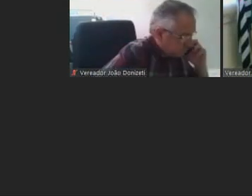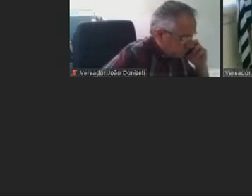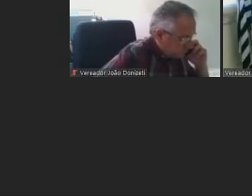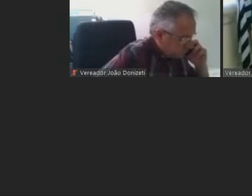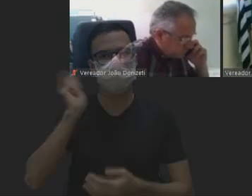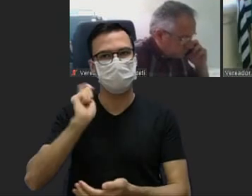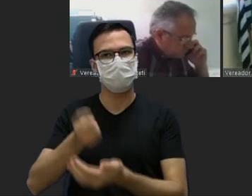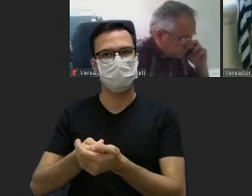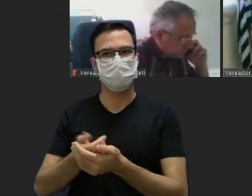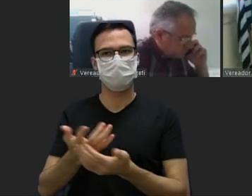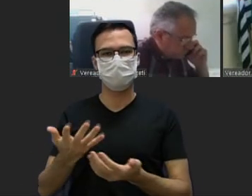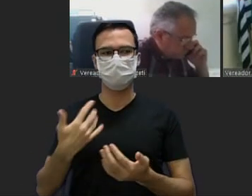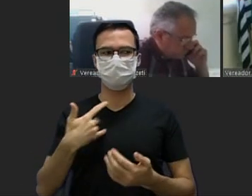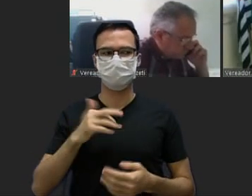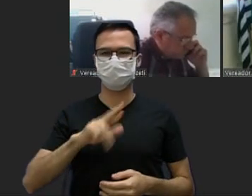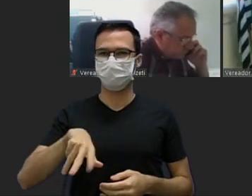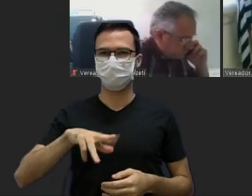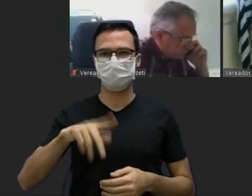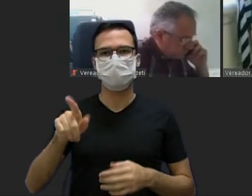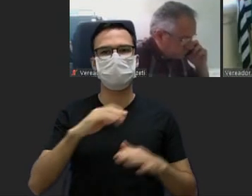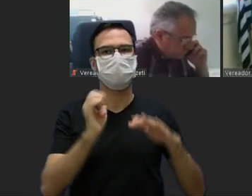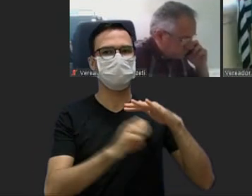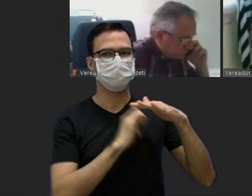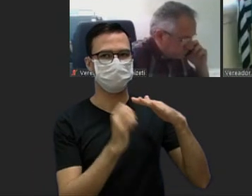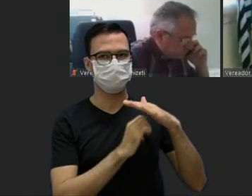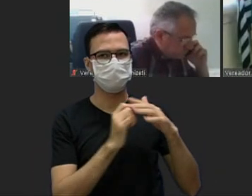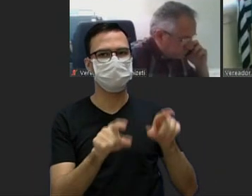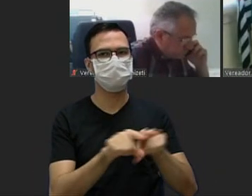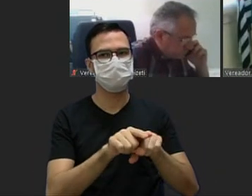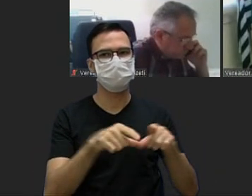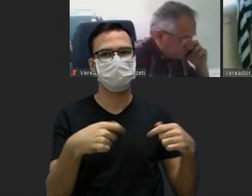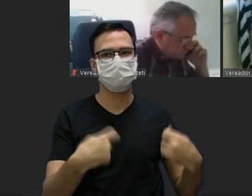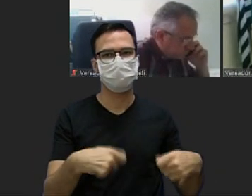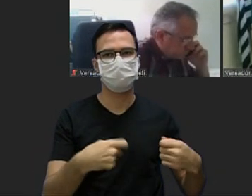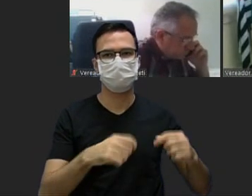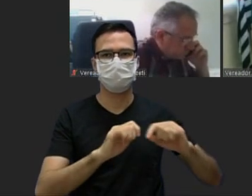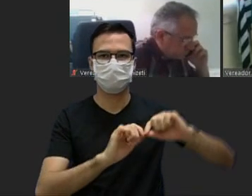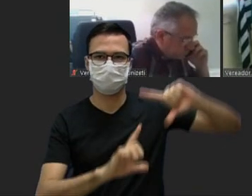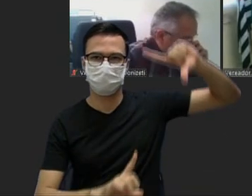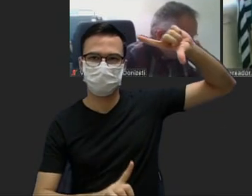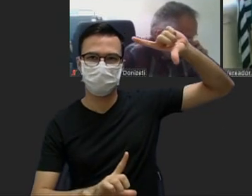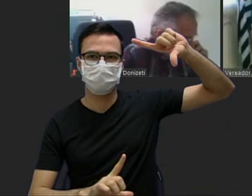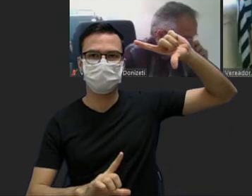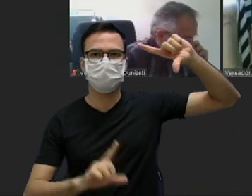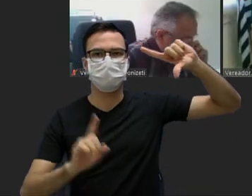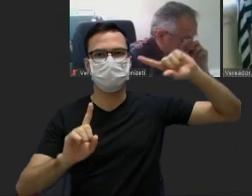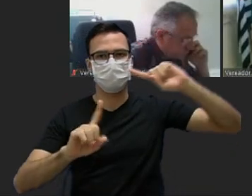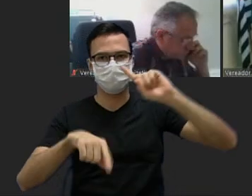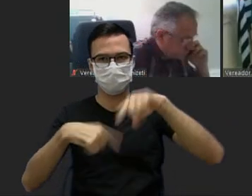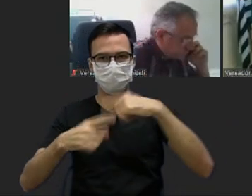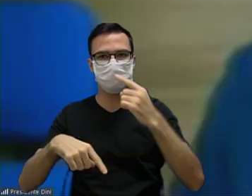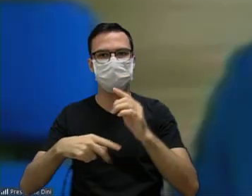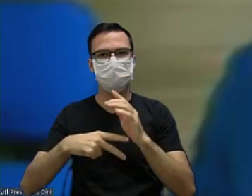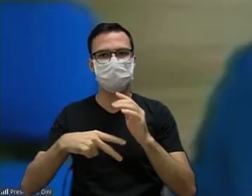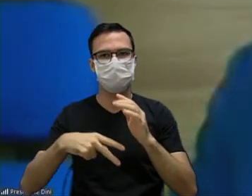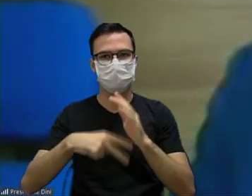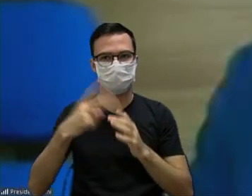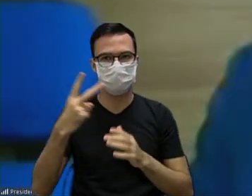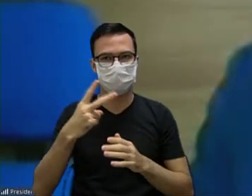custo não é que gera a empresa também né tem que fazer o cartaz ele volta em segunda a discussão